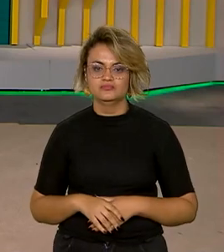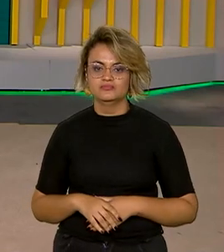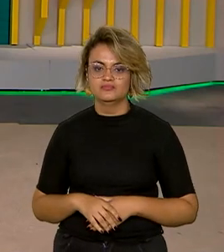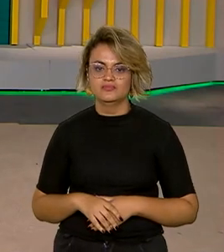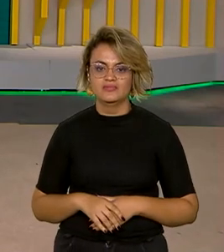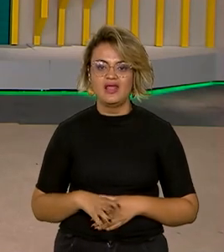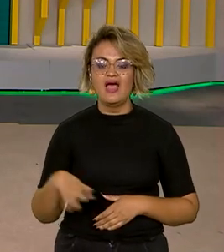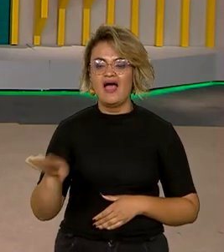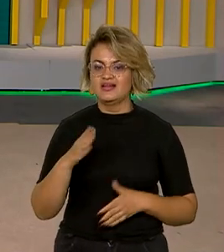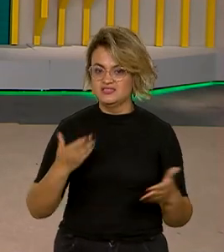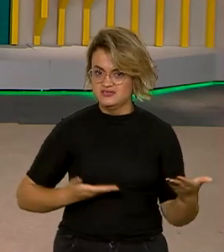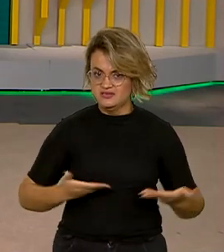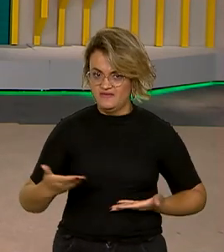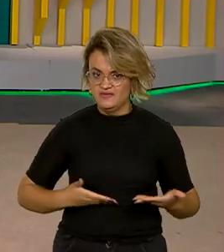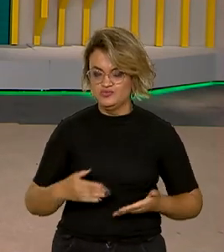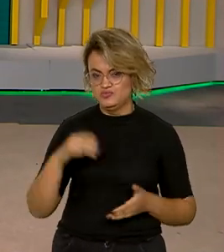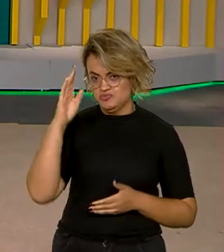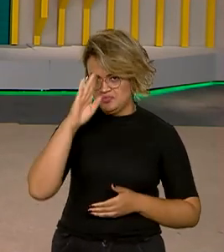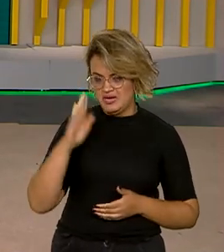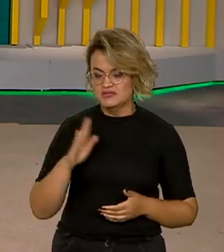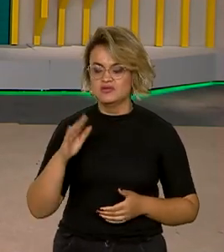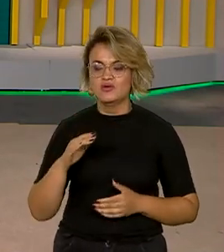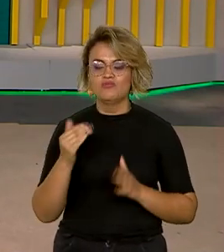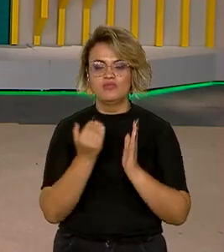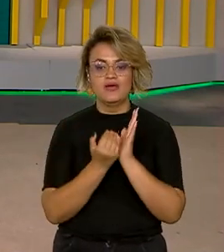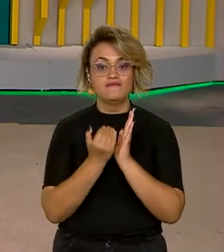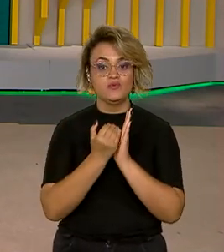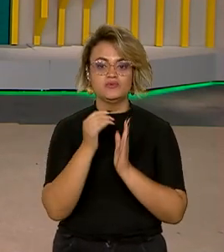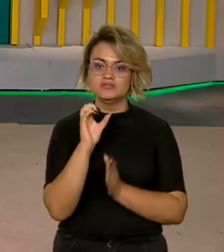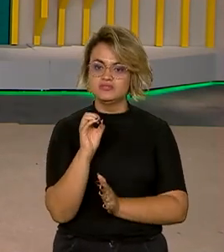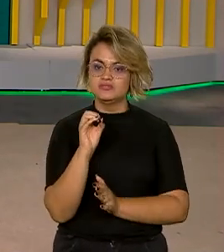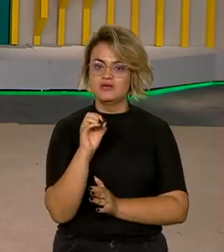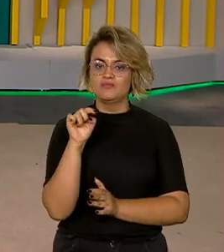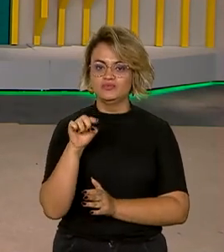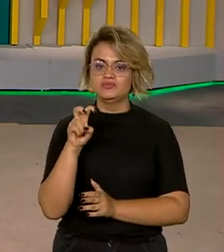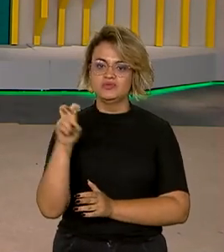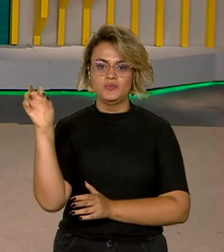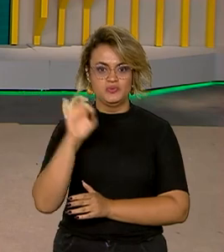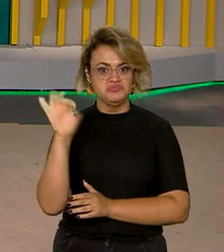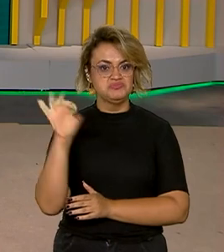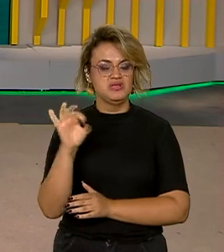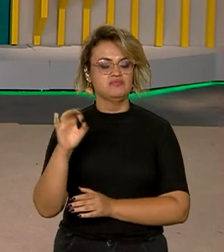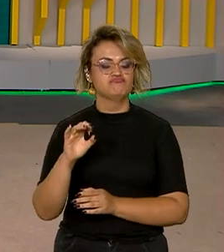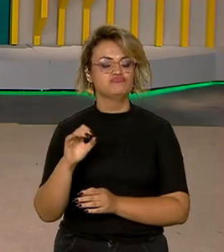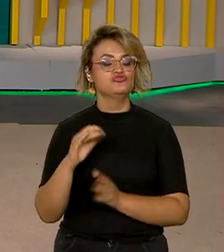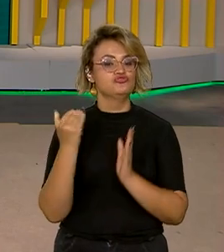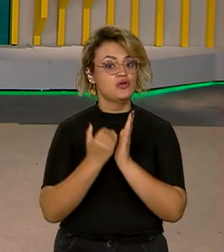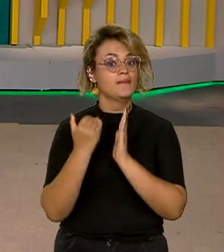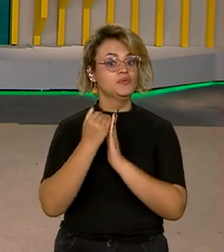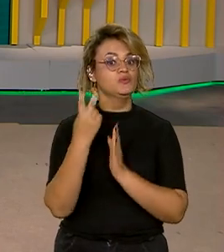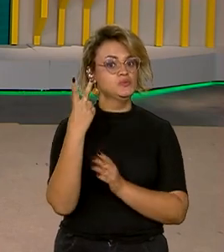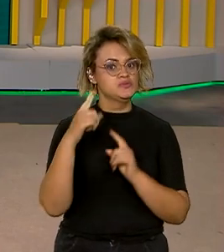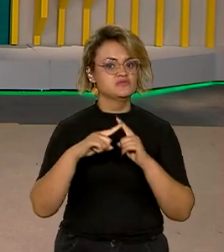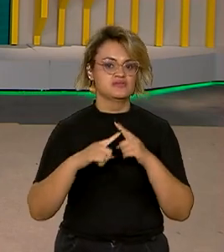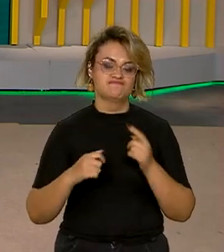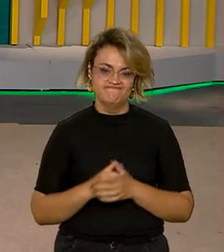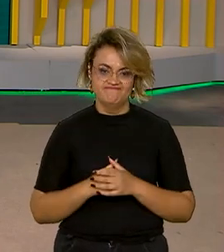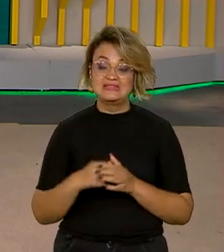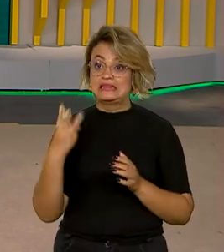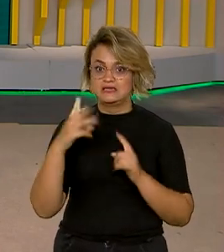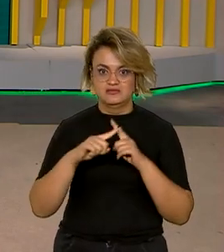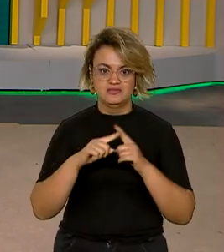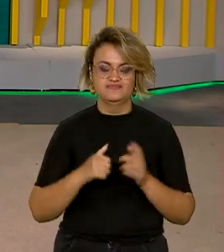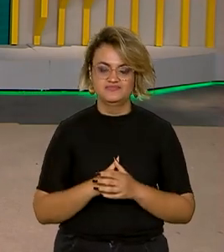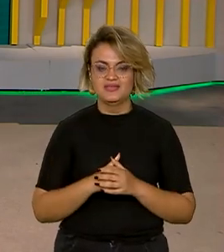O setor de serviços no país cresceu 0,5% em julho, a terceira alta consecutiva no ano. E a gente sabe, né,